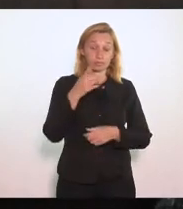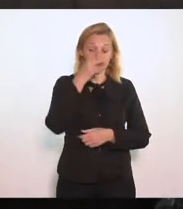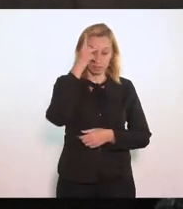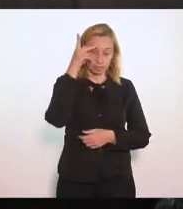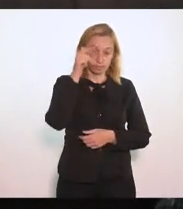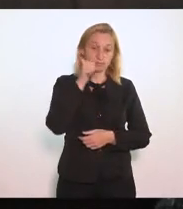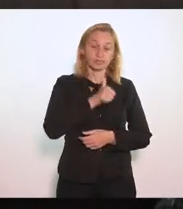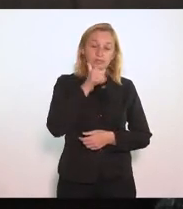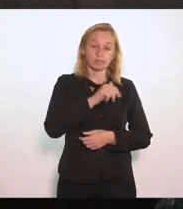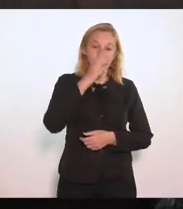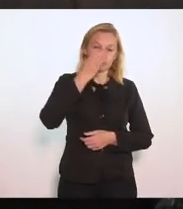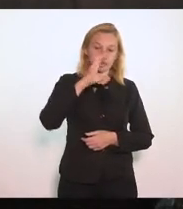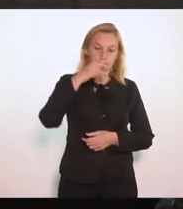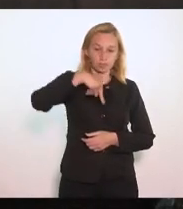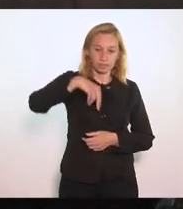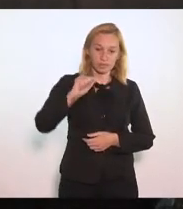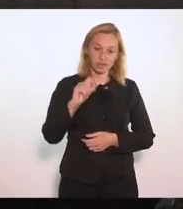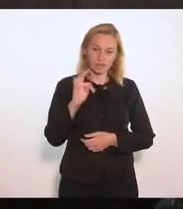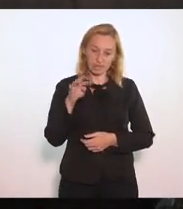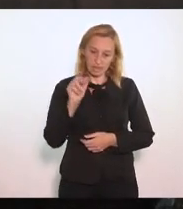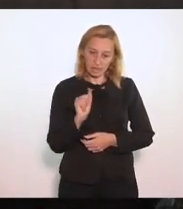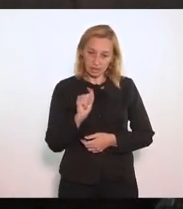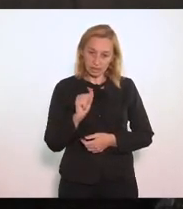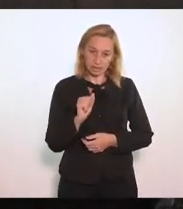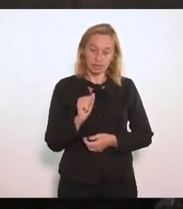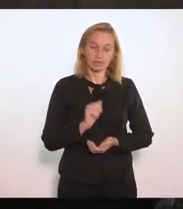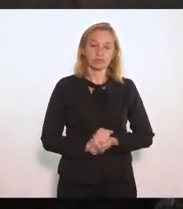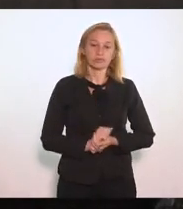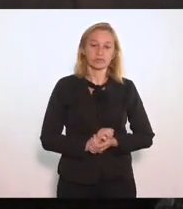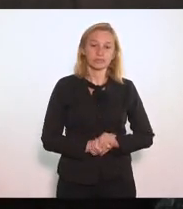Natália Pasternak